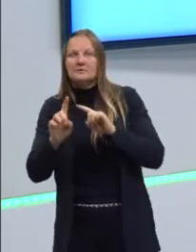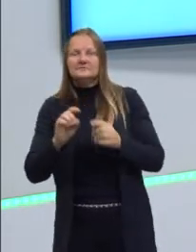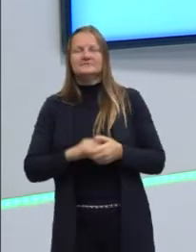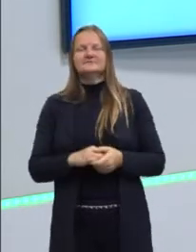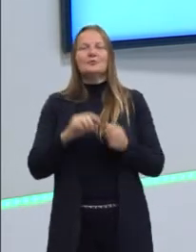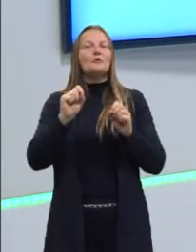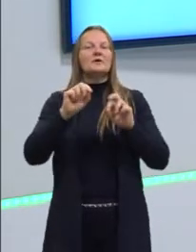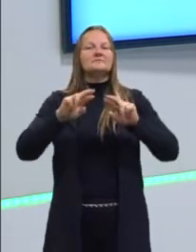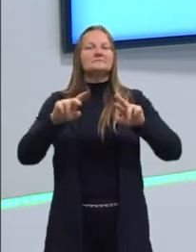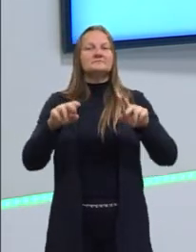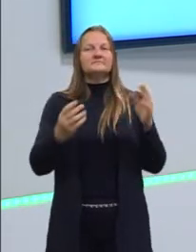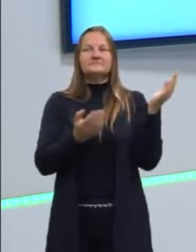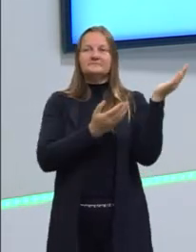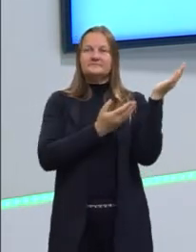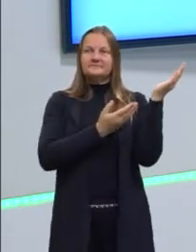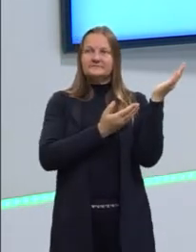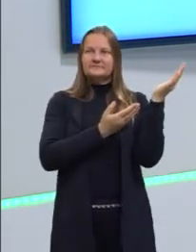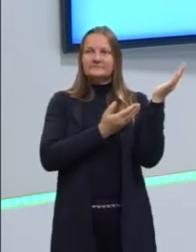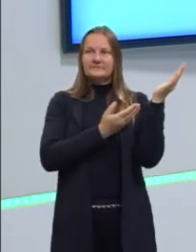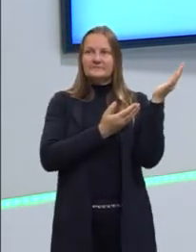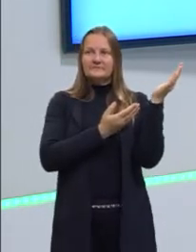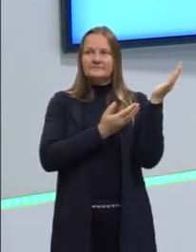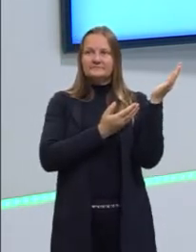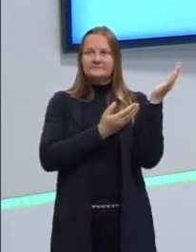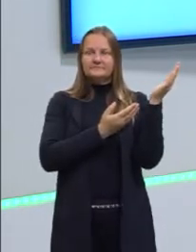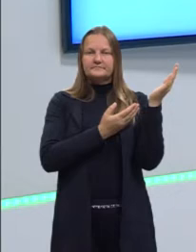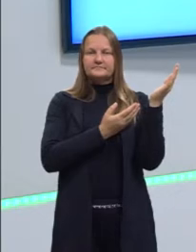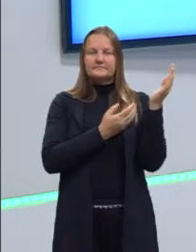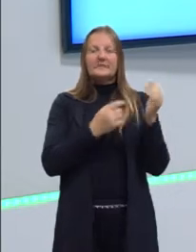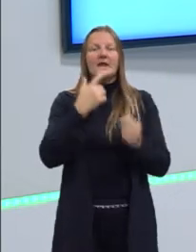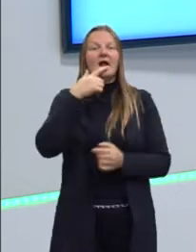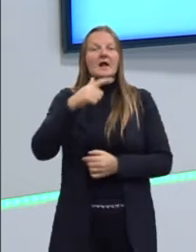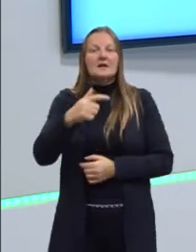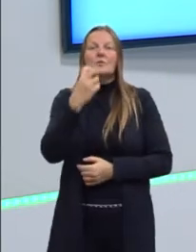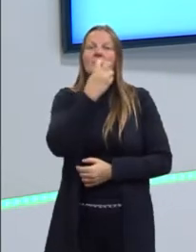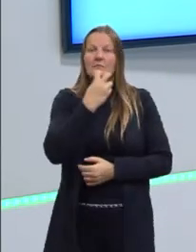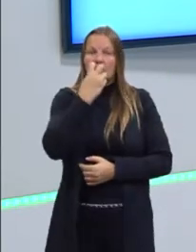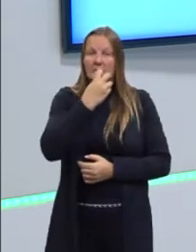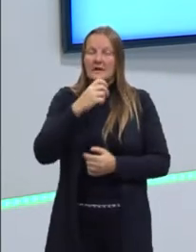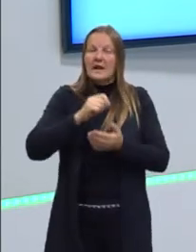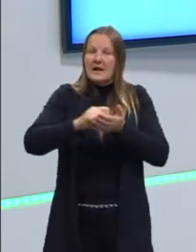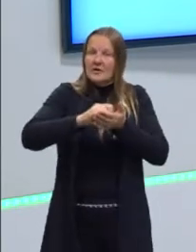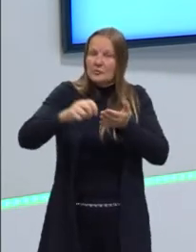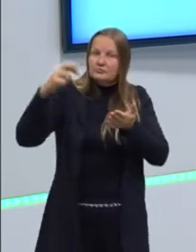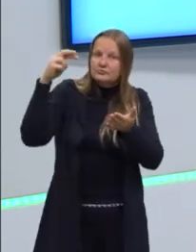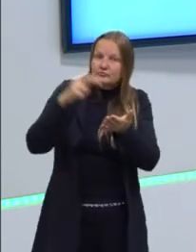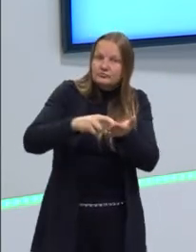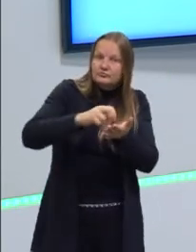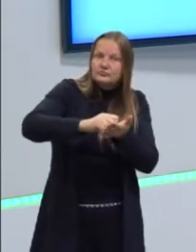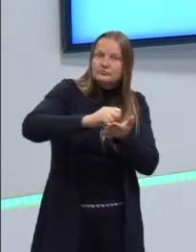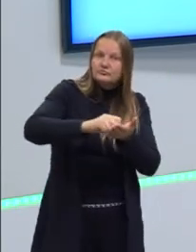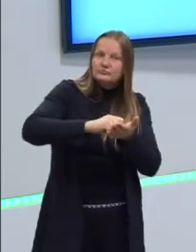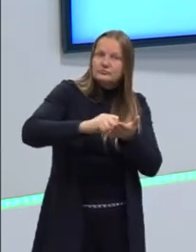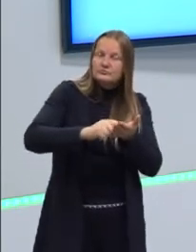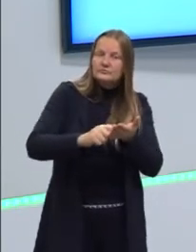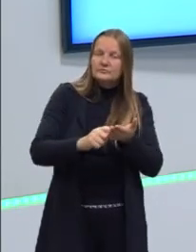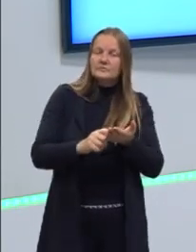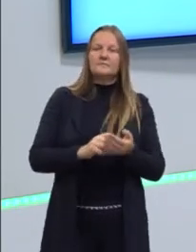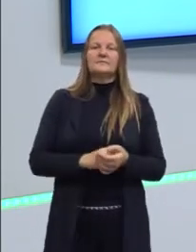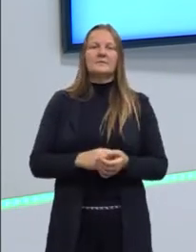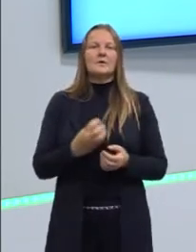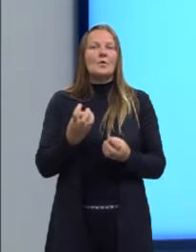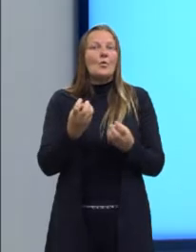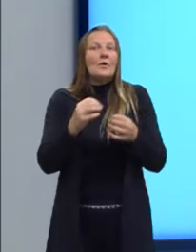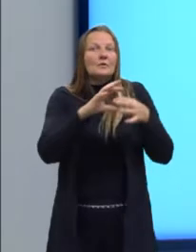diferença dessa língua falada para essa língua escrita, dessas intervenções de oralidade, e de